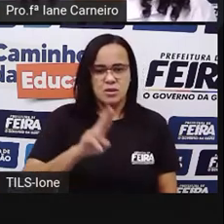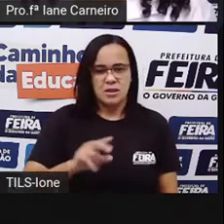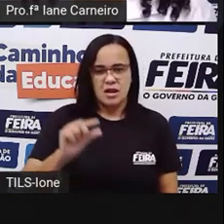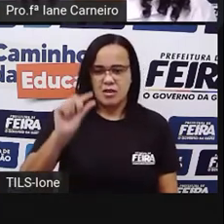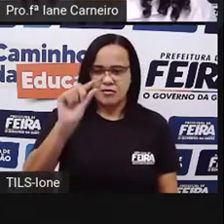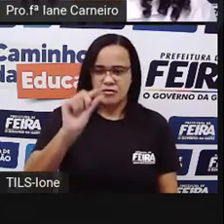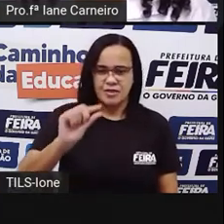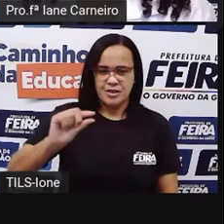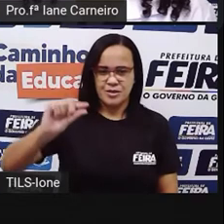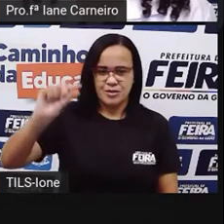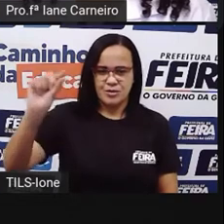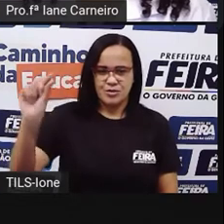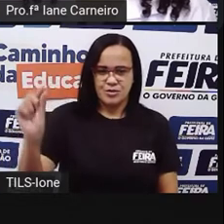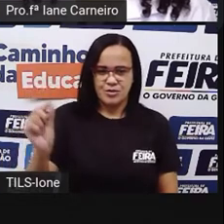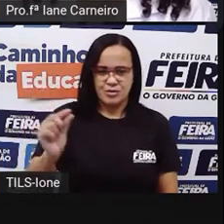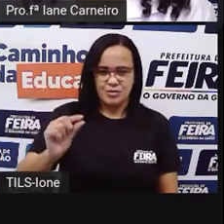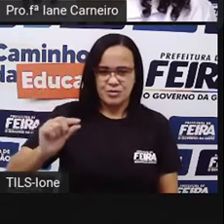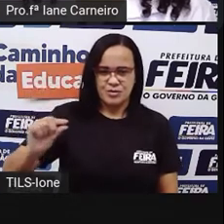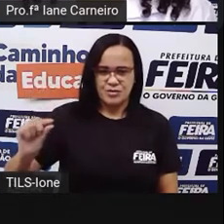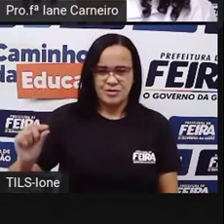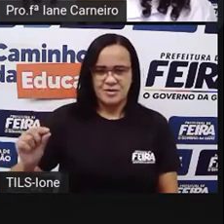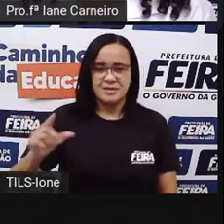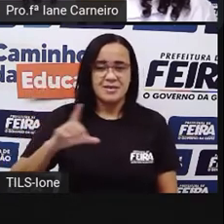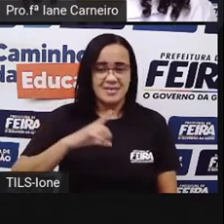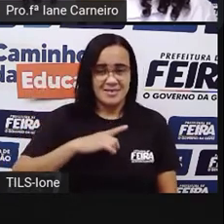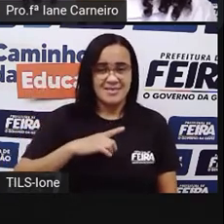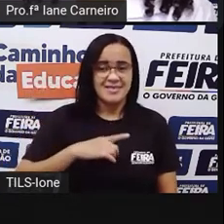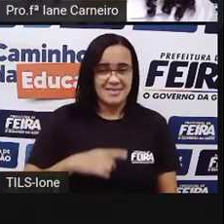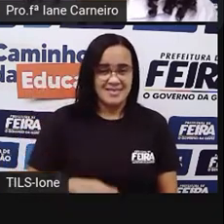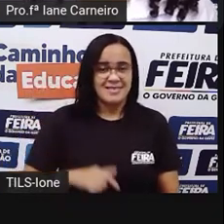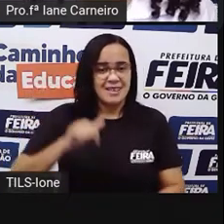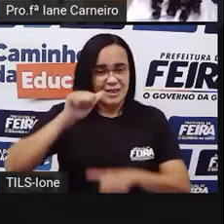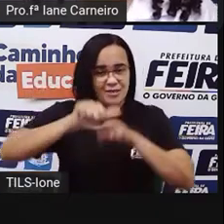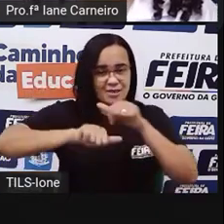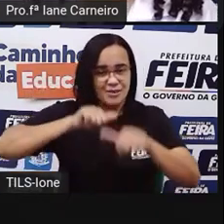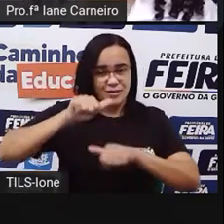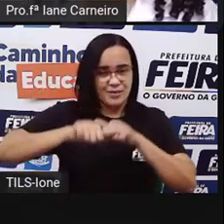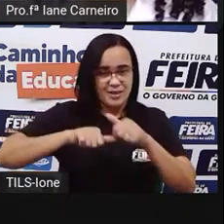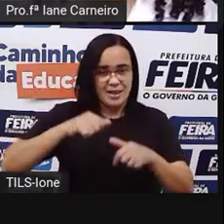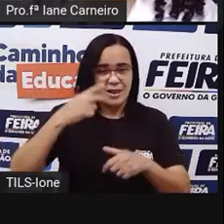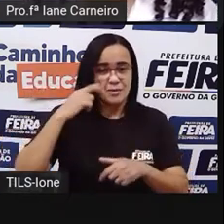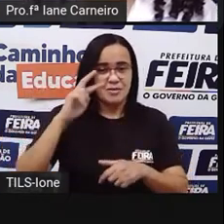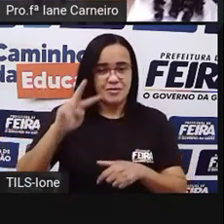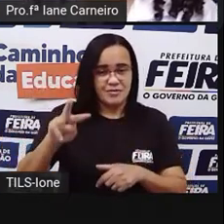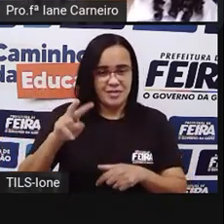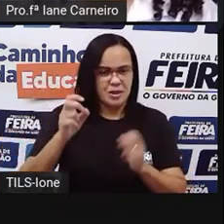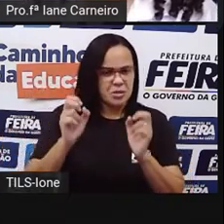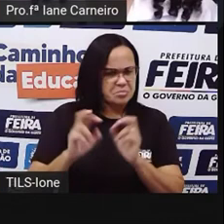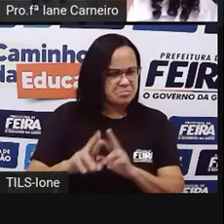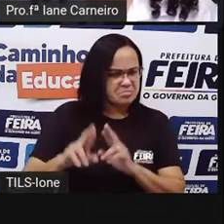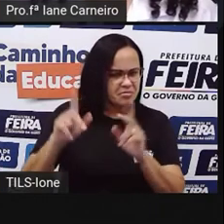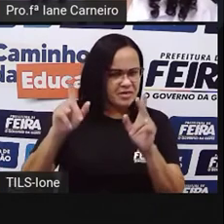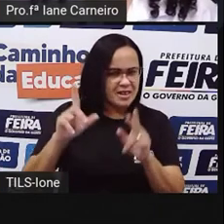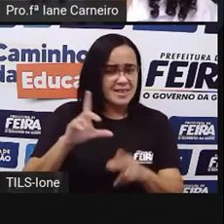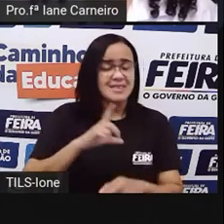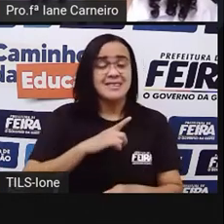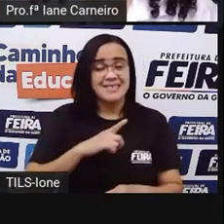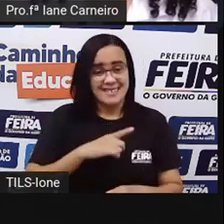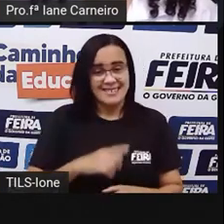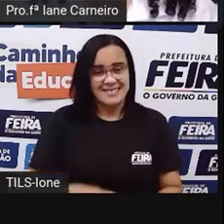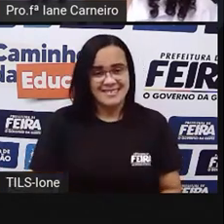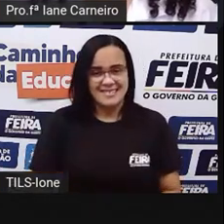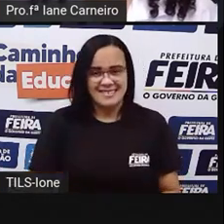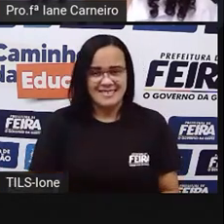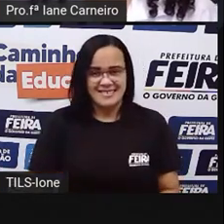Já desce meio gordinho. Eu vou trocar a caneta, que é para vocês perceberem a diferença, ó. Vou botar uma canetinha mesmo aqui.